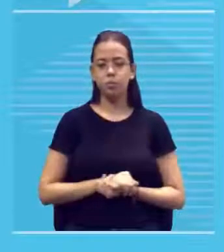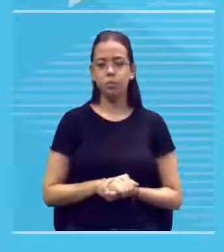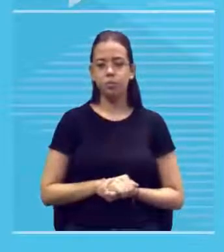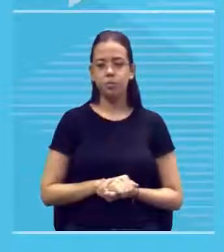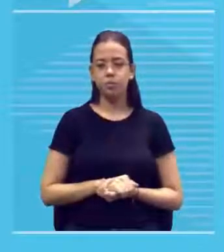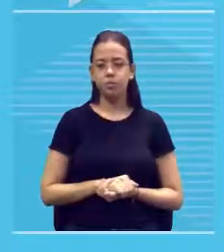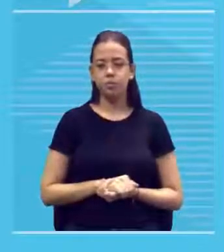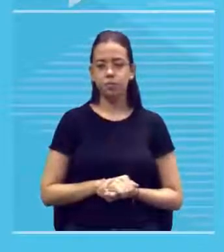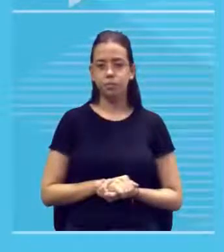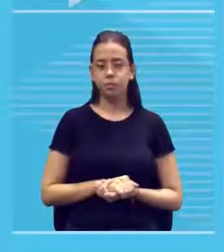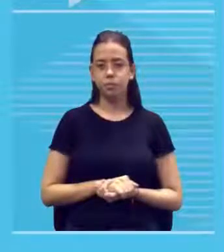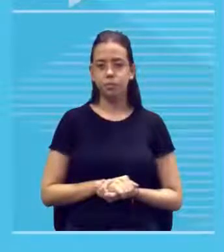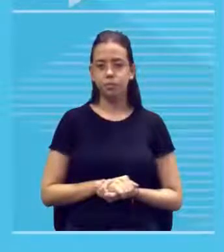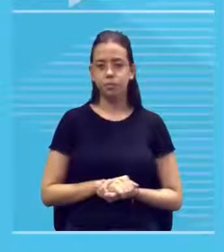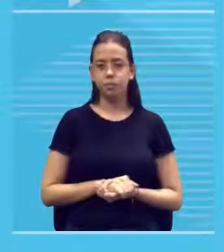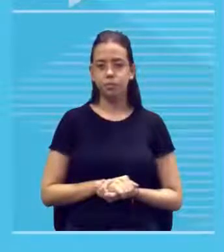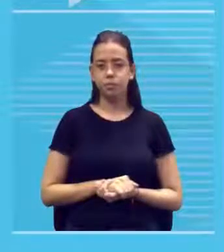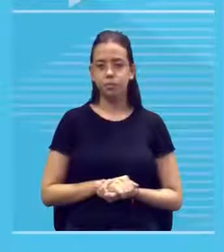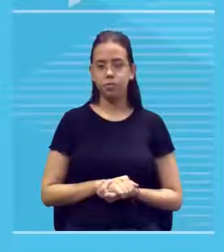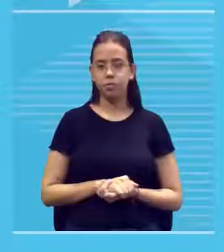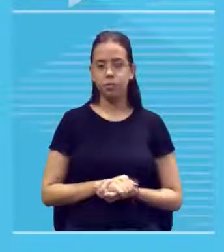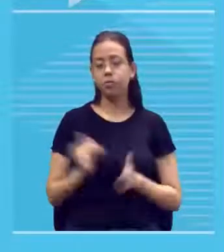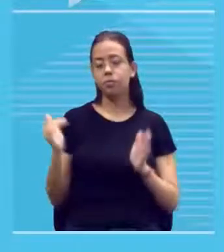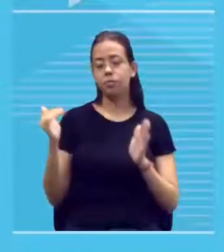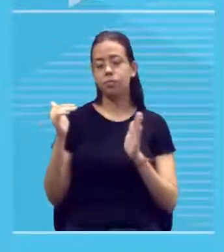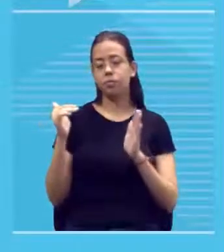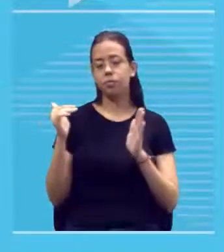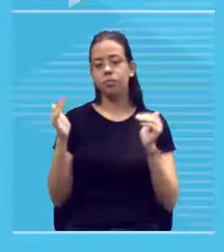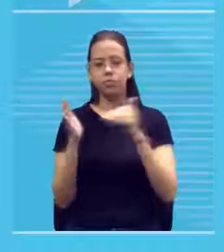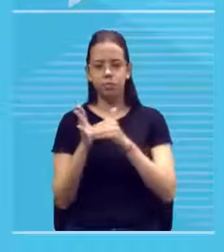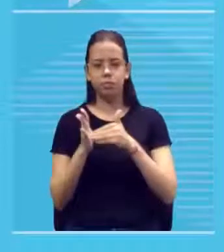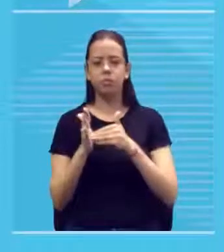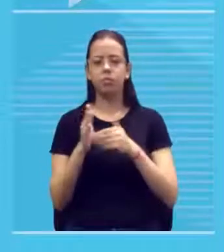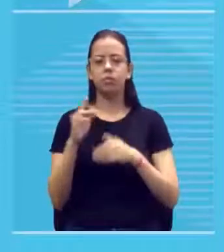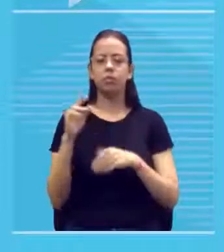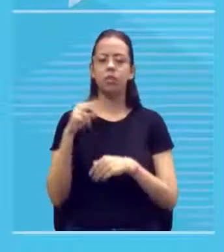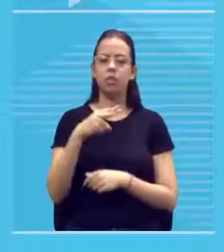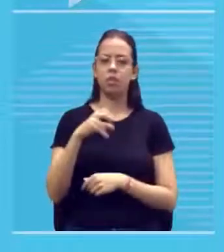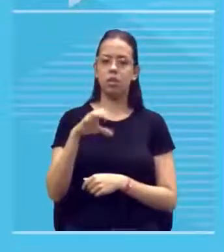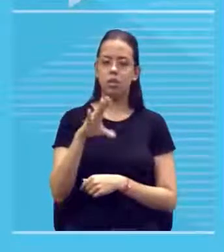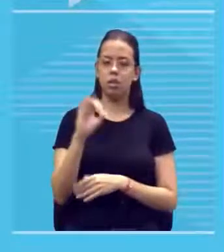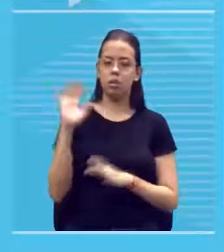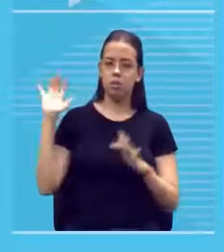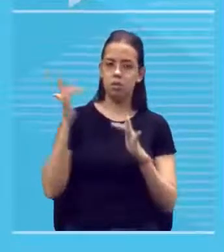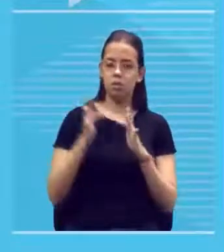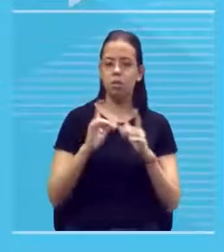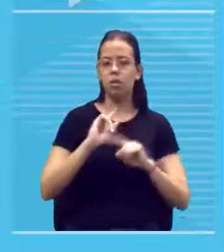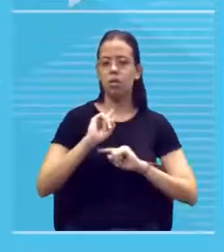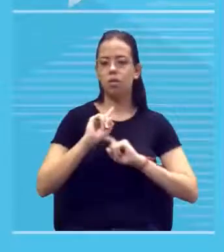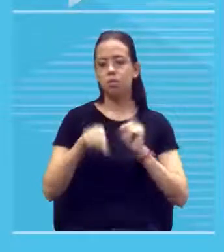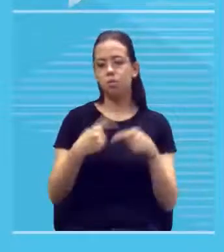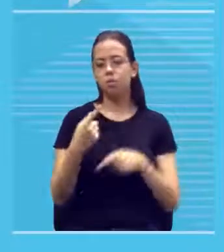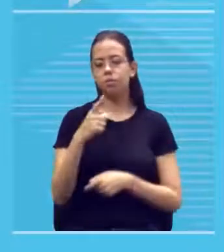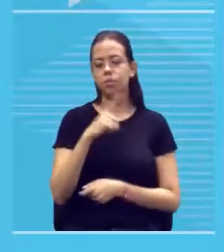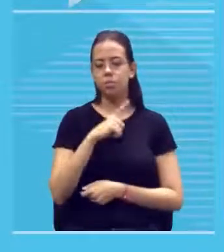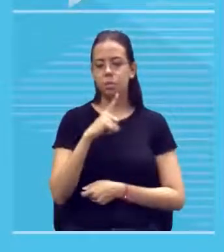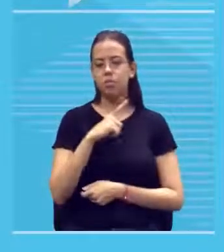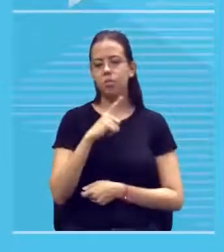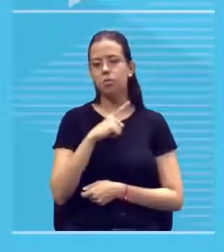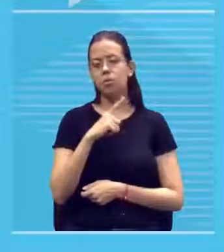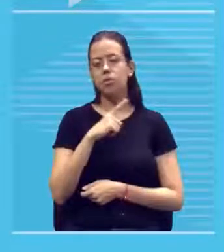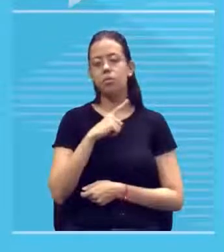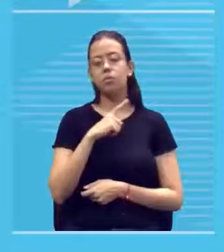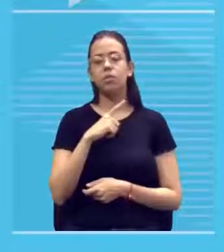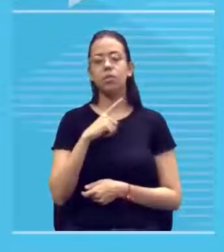neoclássico depois do neoclássico aí vieram o impressionismo veio o realismo o